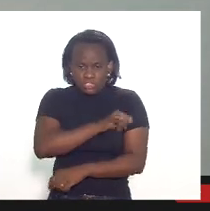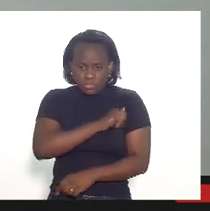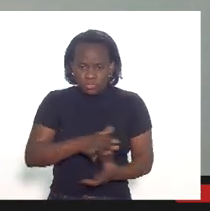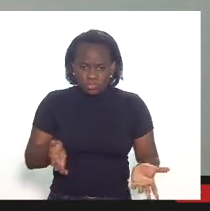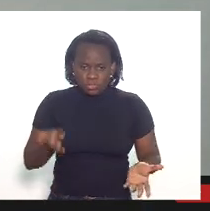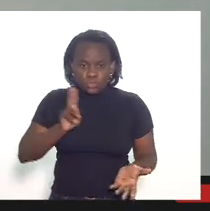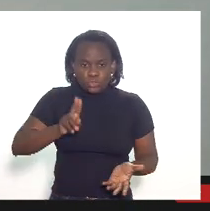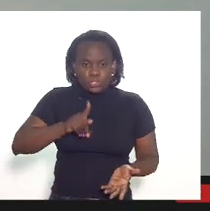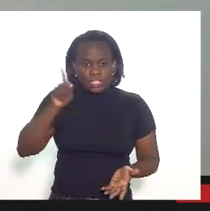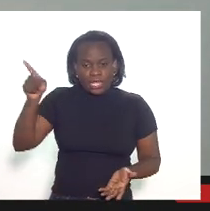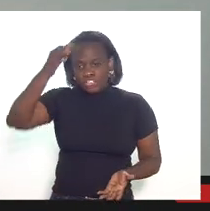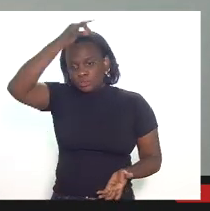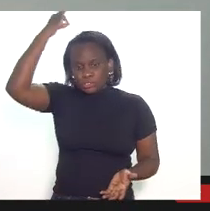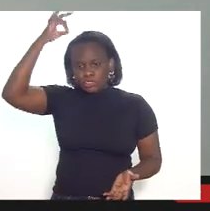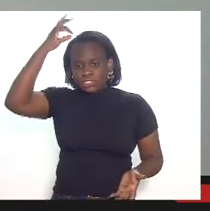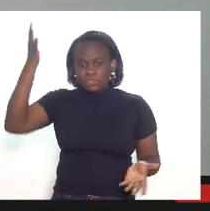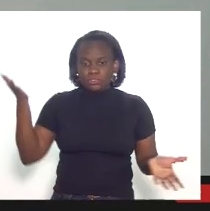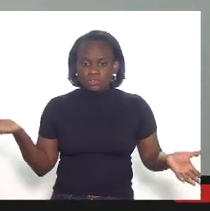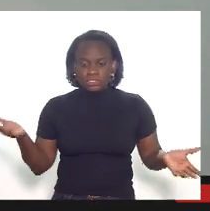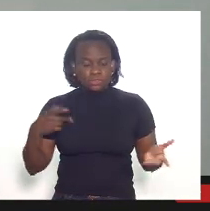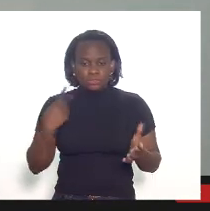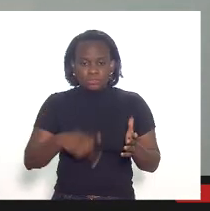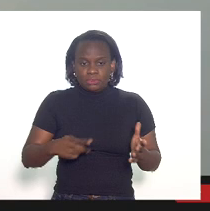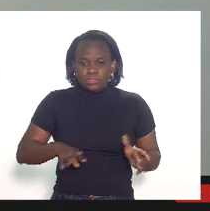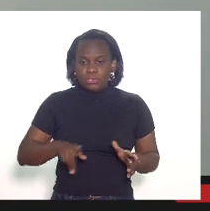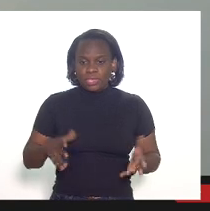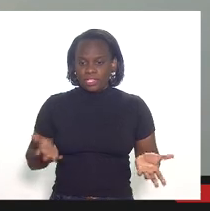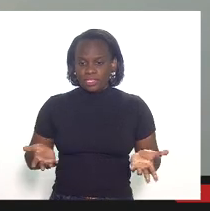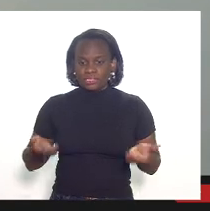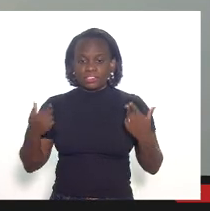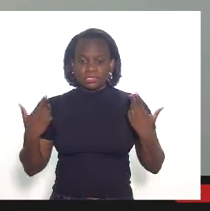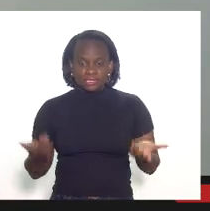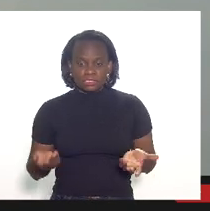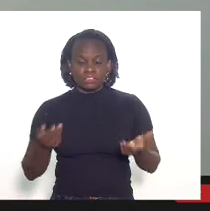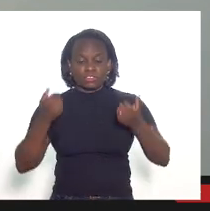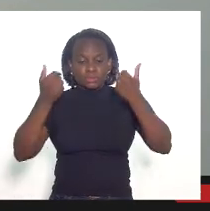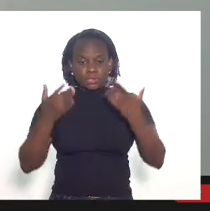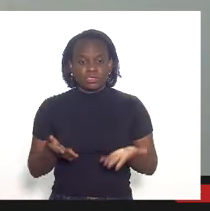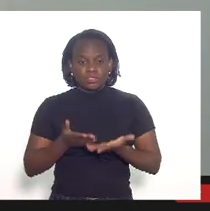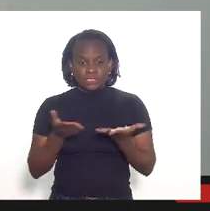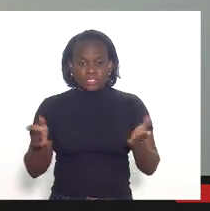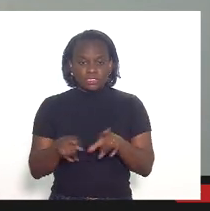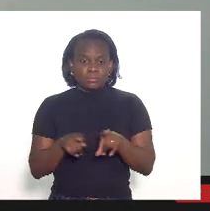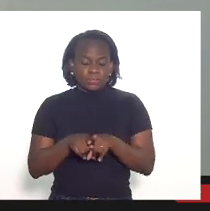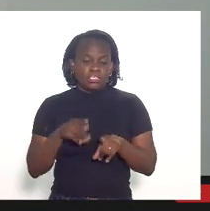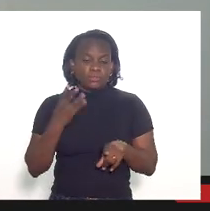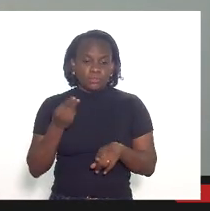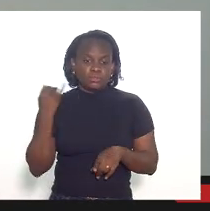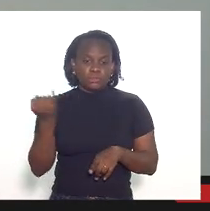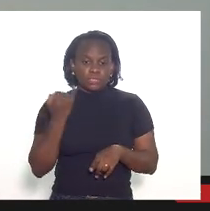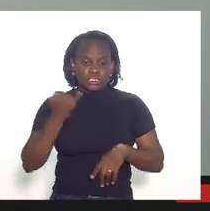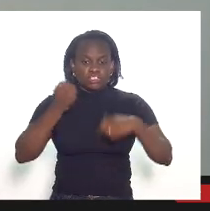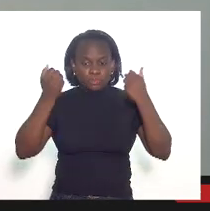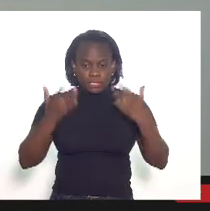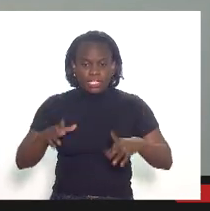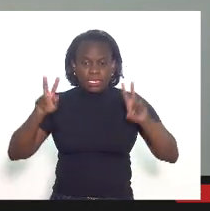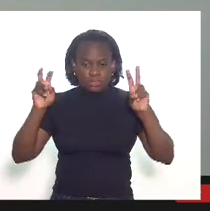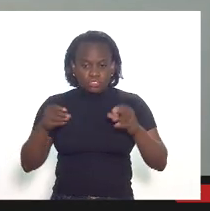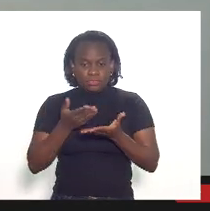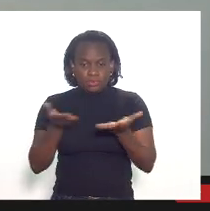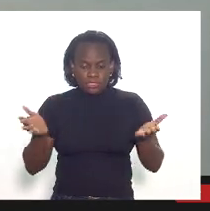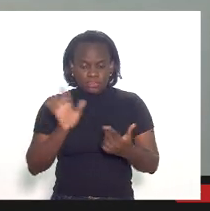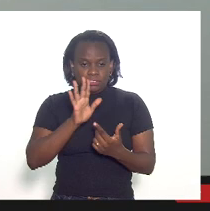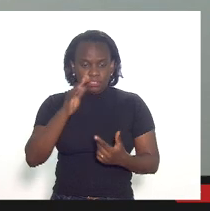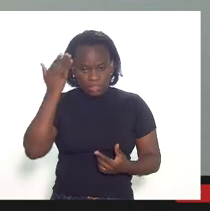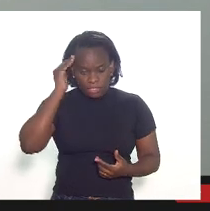no Estado do Espírito Santo não para a gente e aí só para falar para os senhores e aí deputados eu acho muito importante trazer esse assunto para os senhores